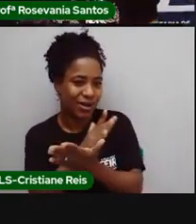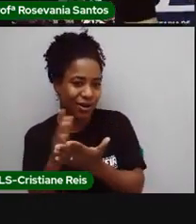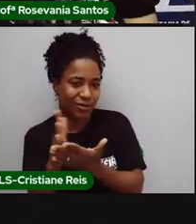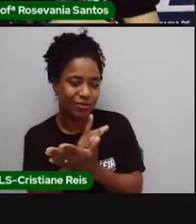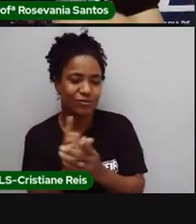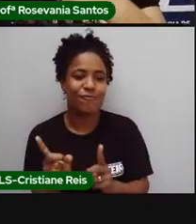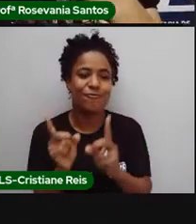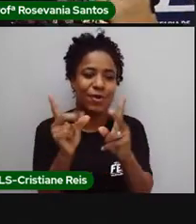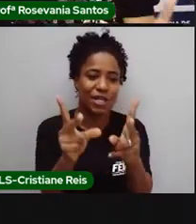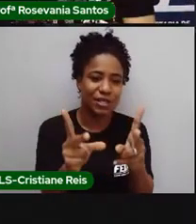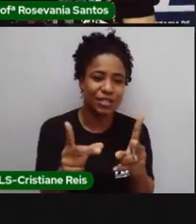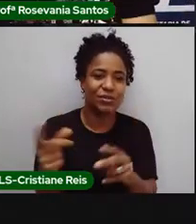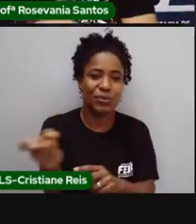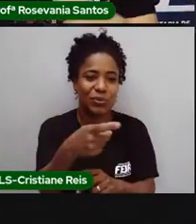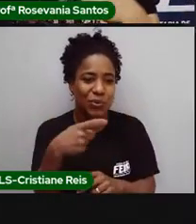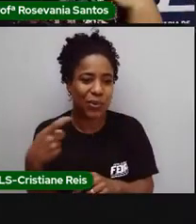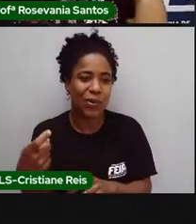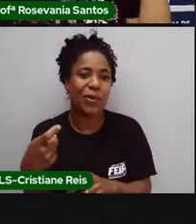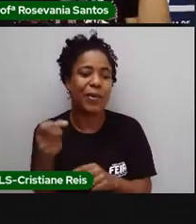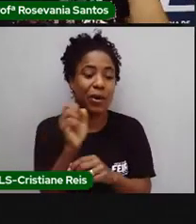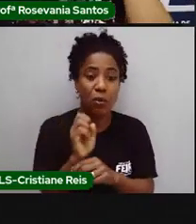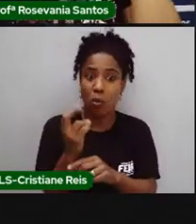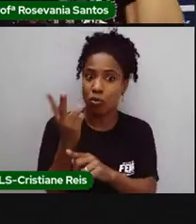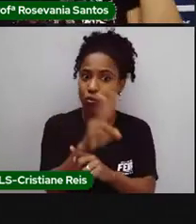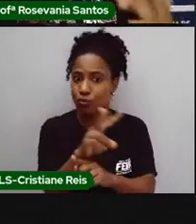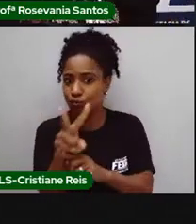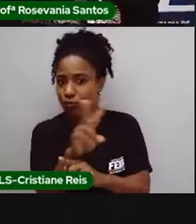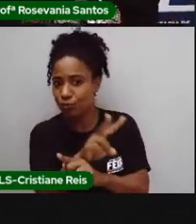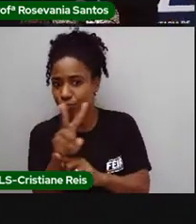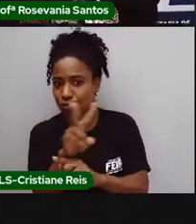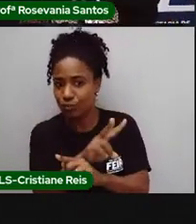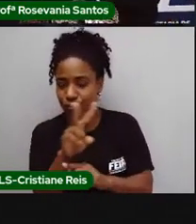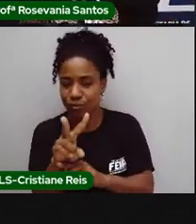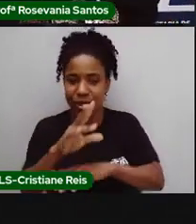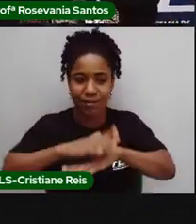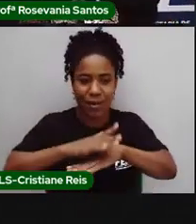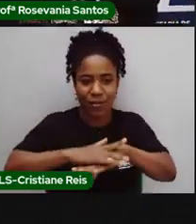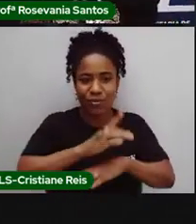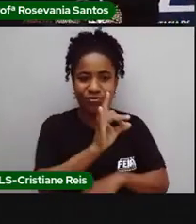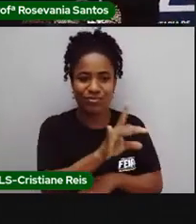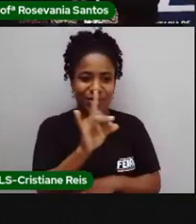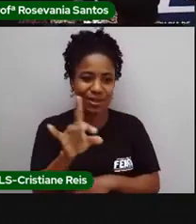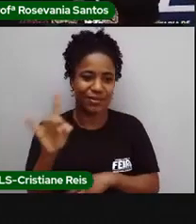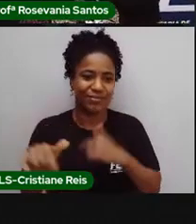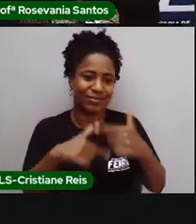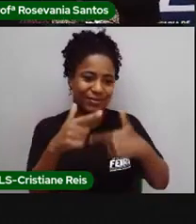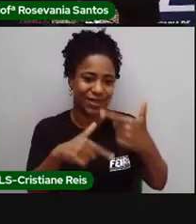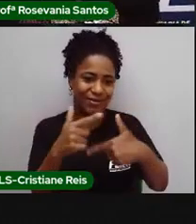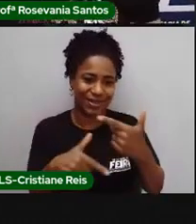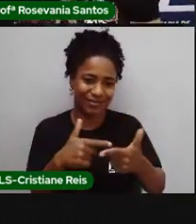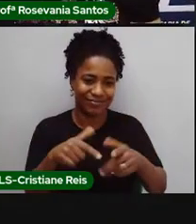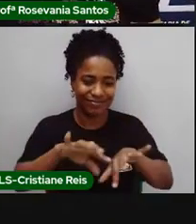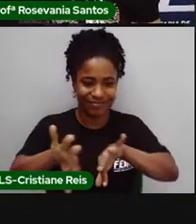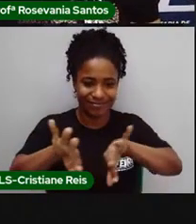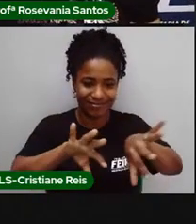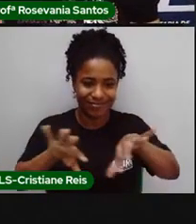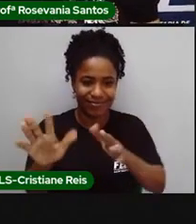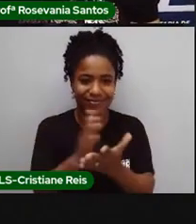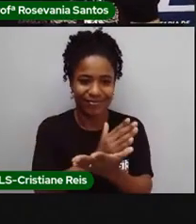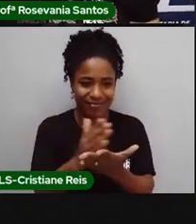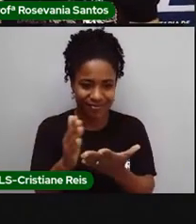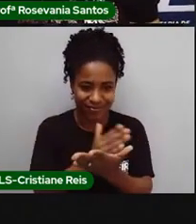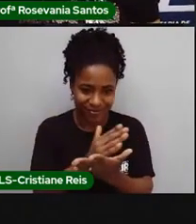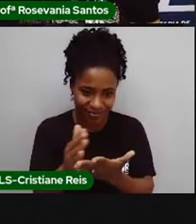cobra, o outro fiscaliza, né. A gente tem uma divisão do trabalho, é muito comum observar isso. Olha na